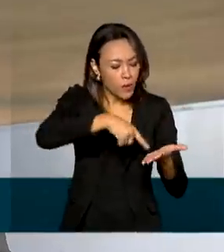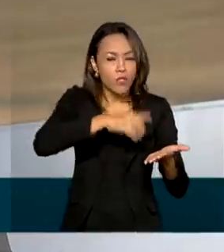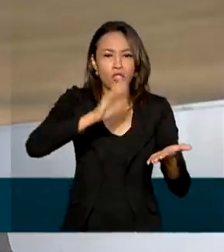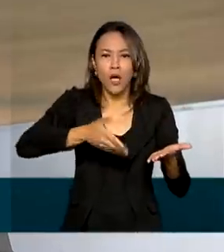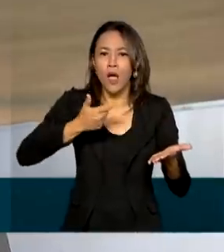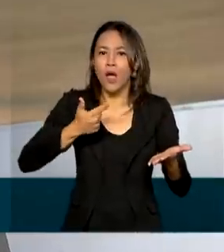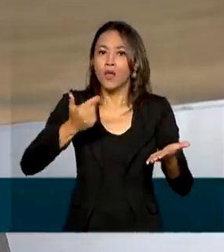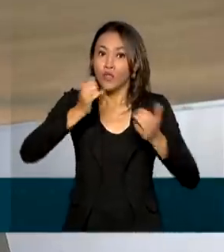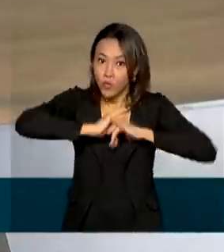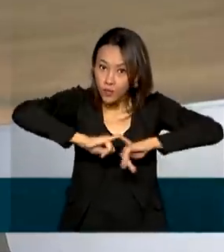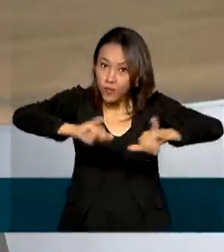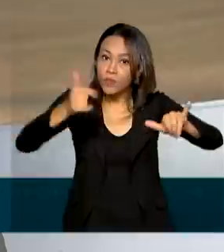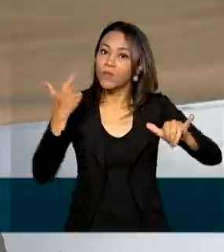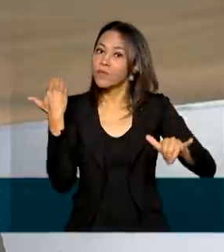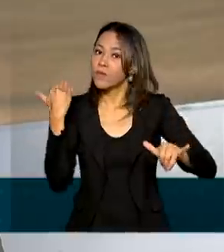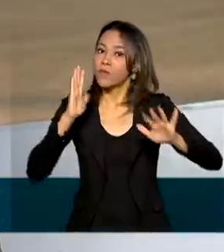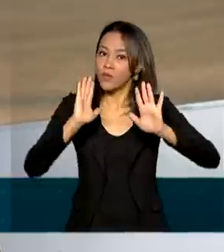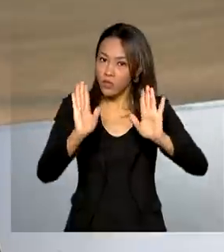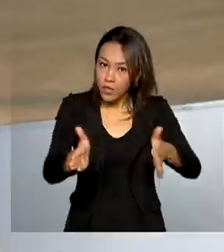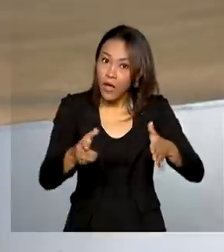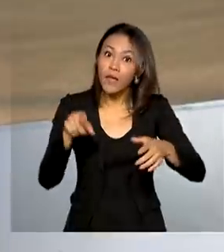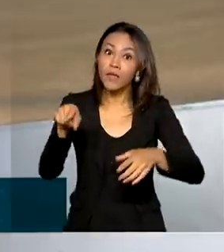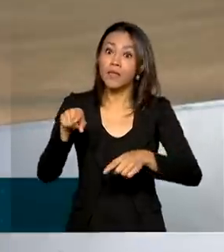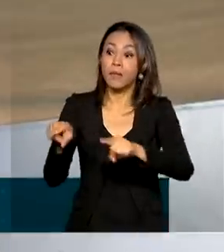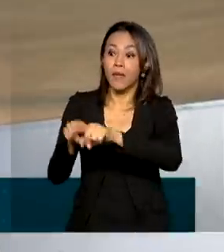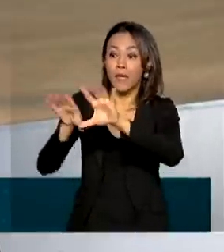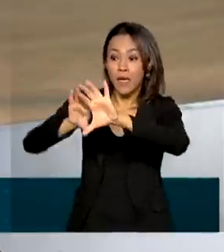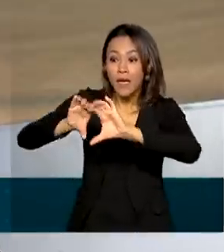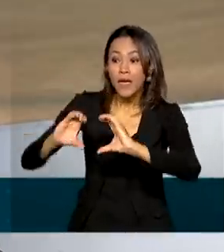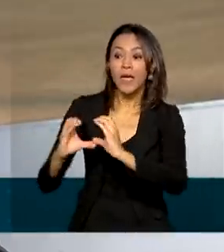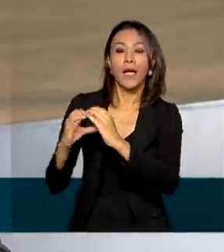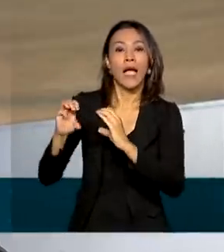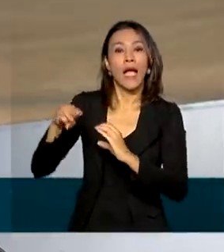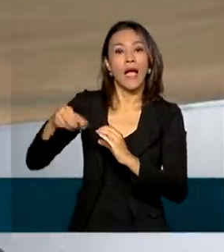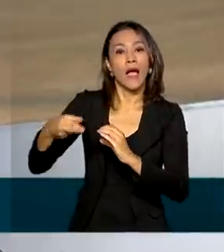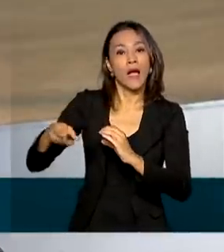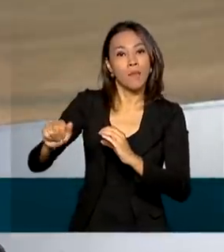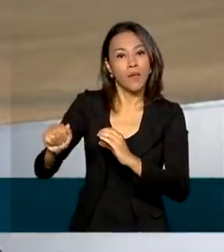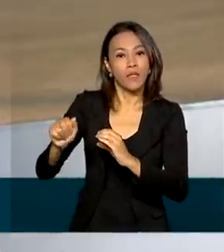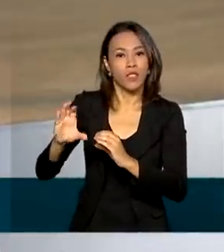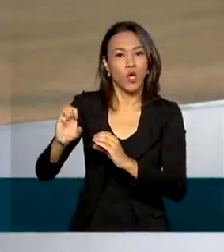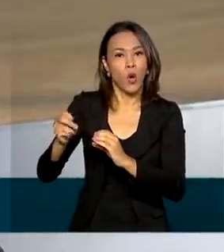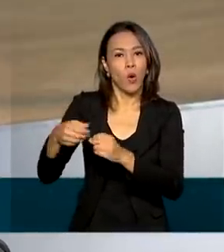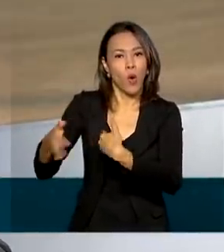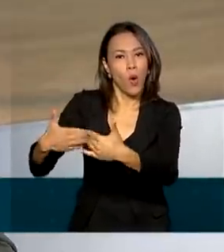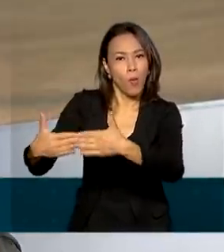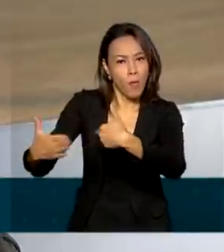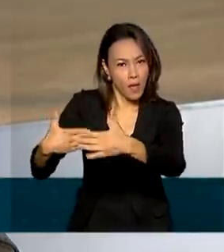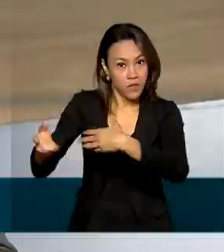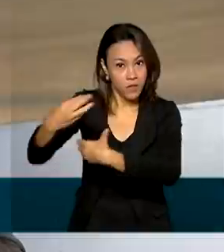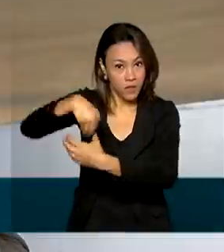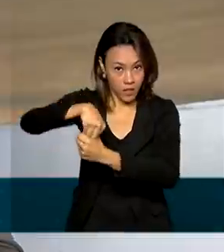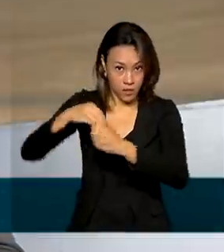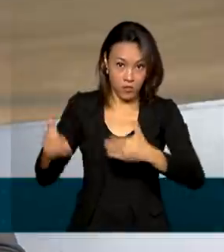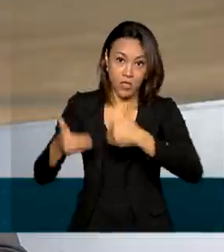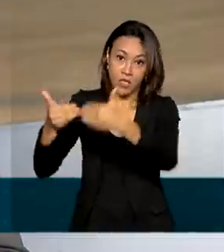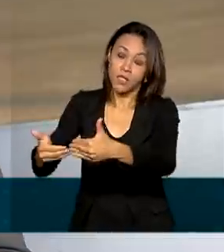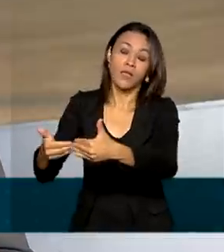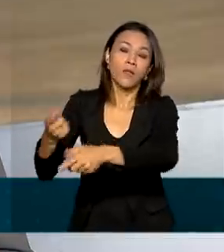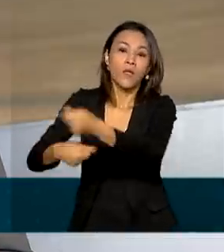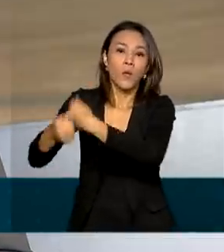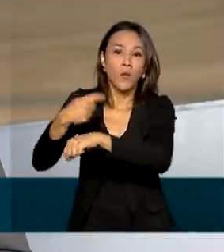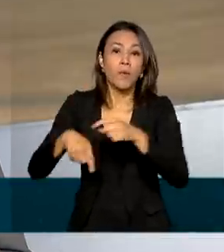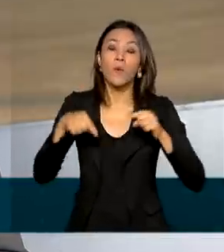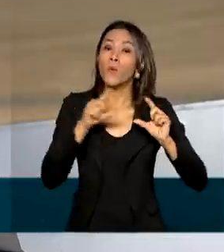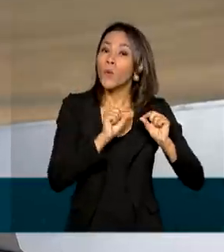Oficial da União e foi tomada pela Câmara de Comércio Exterior do Ministério da Economia. E ela prevê uma redução gradual da alíquota de